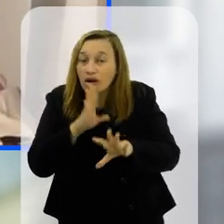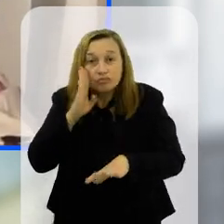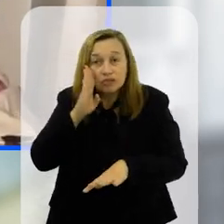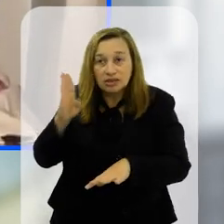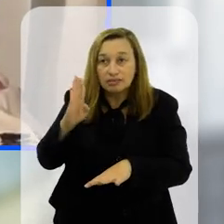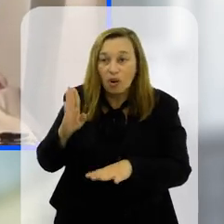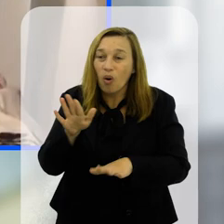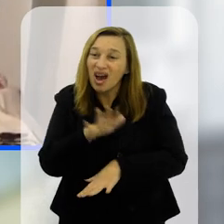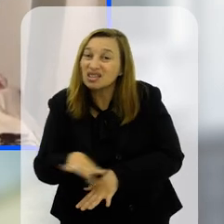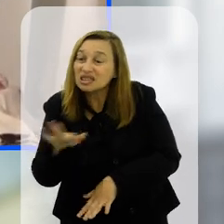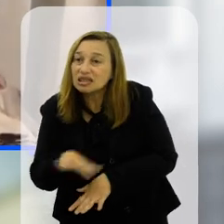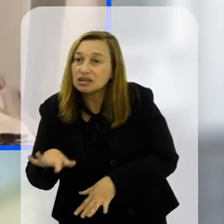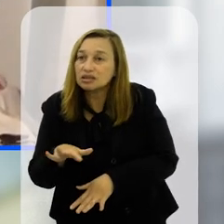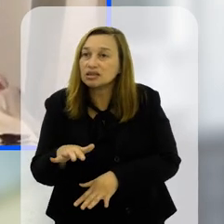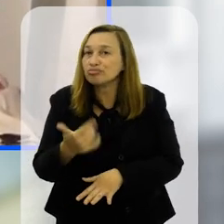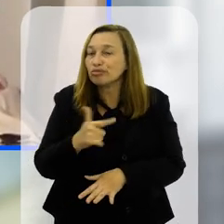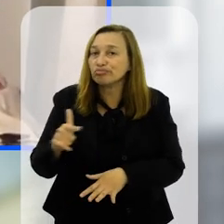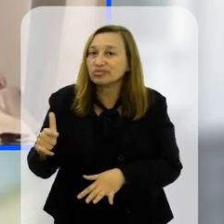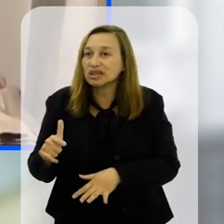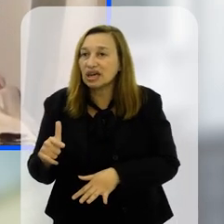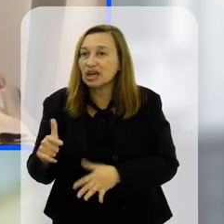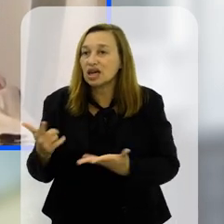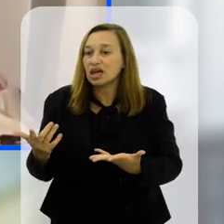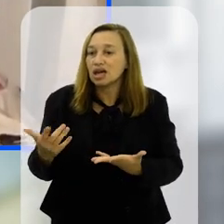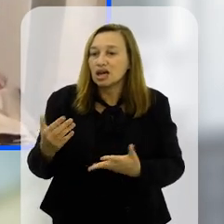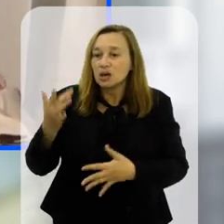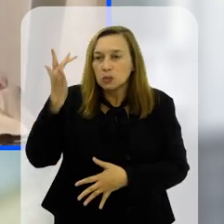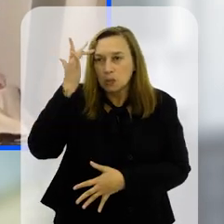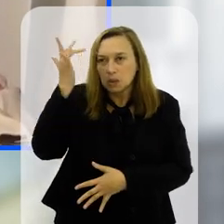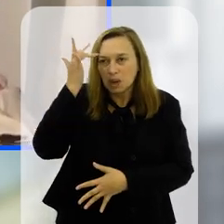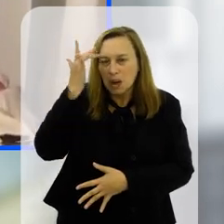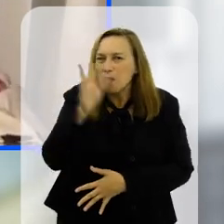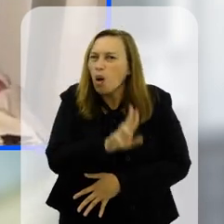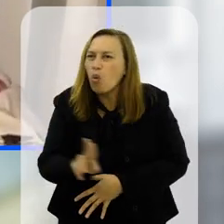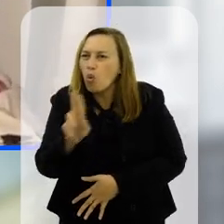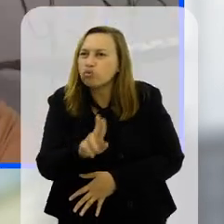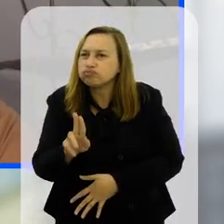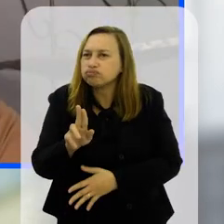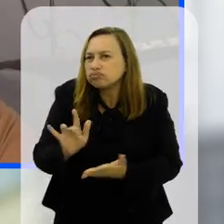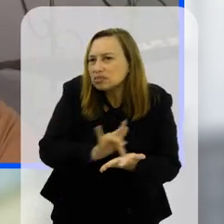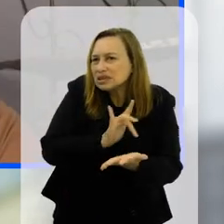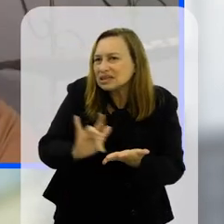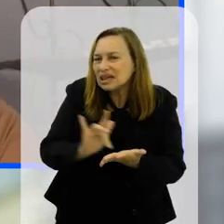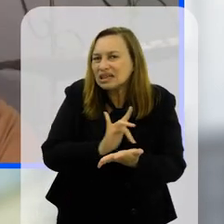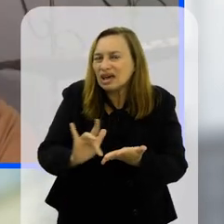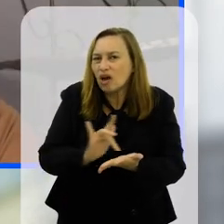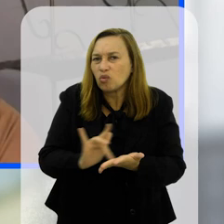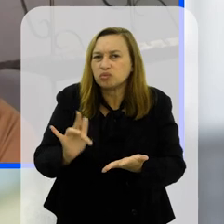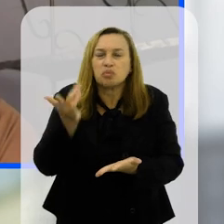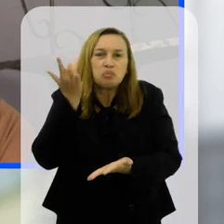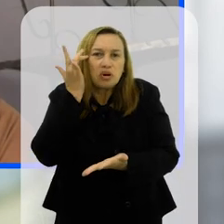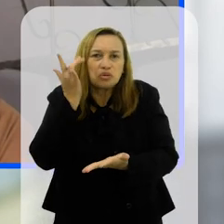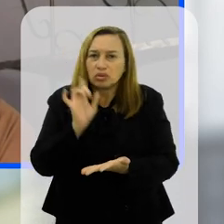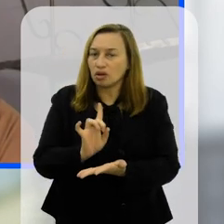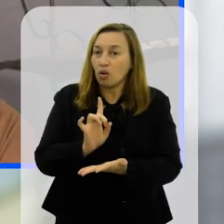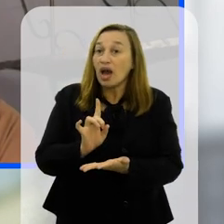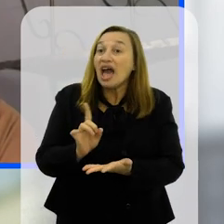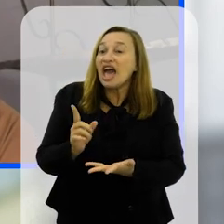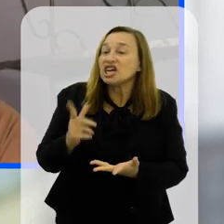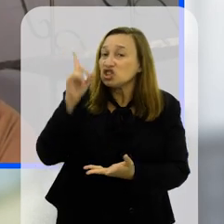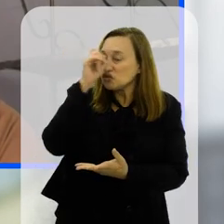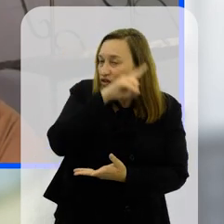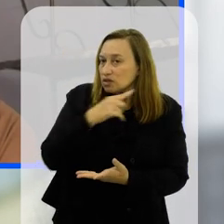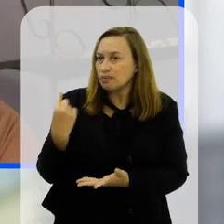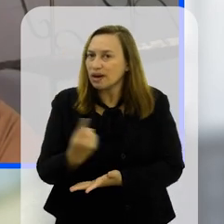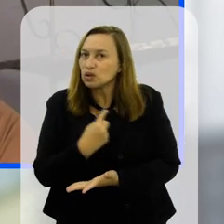as crianças, elas não têm essa maturidade pra poder fazer esse uso do celular de forma madura então é muito